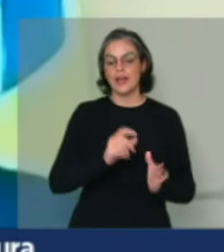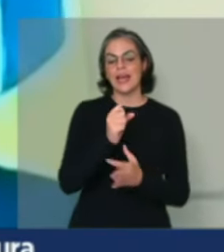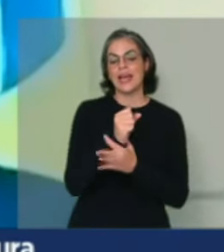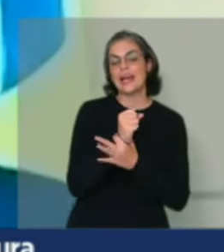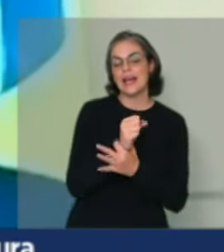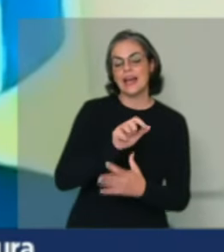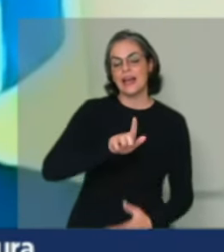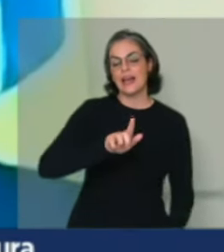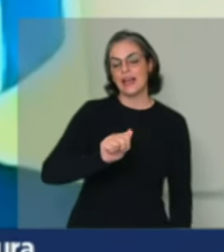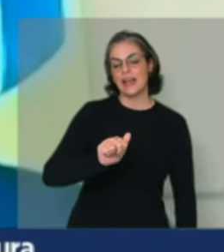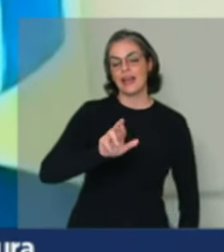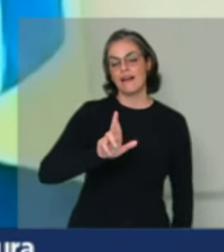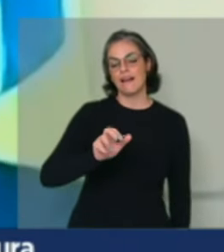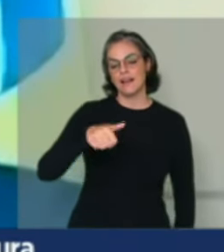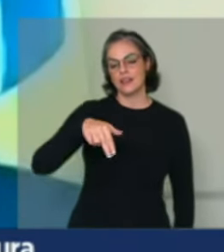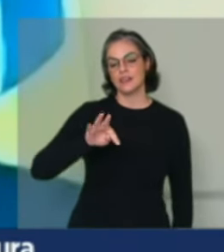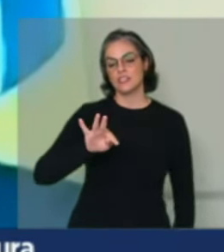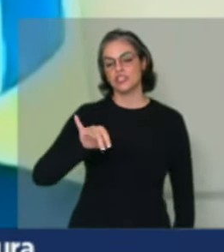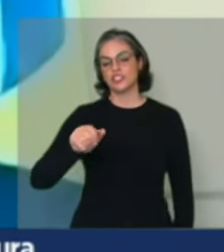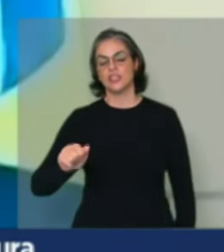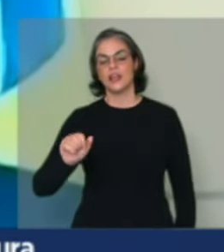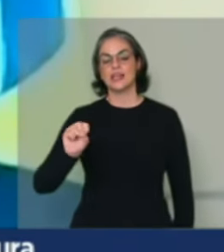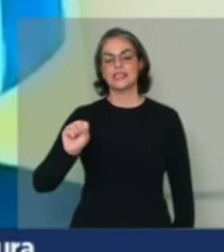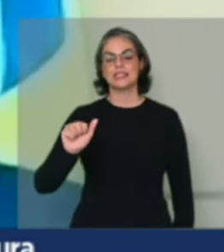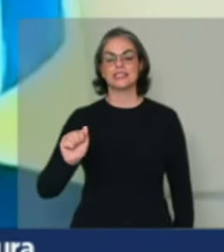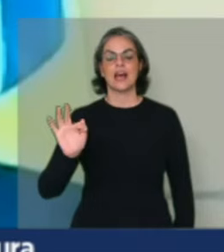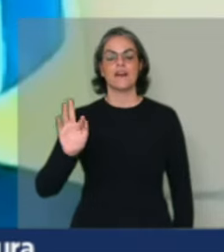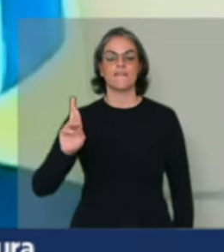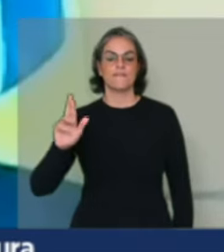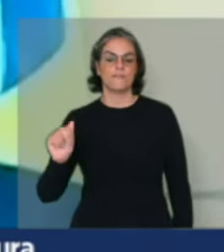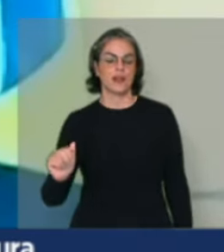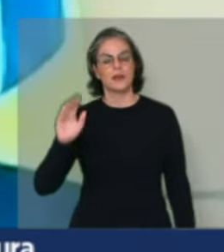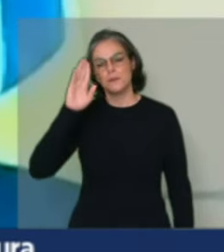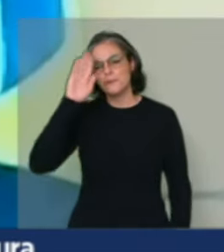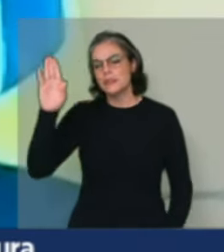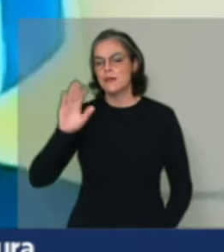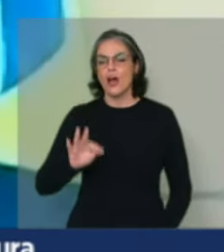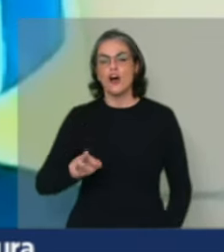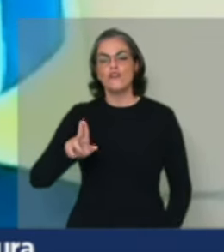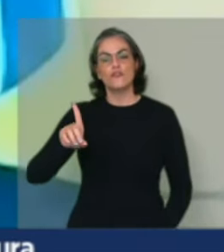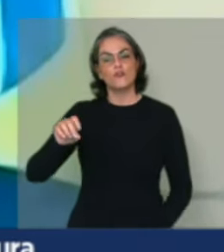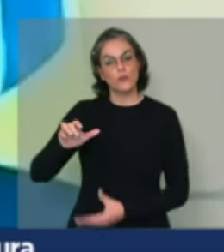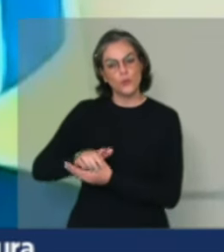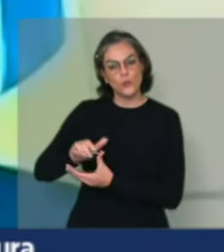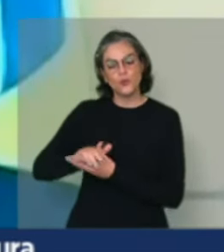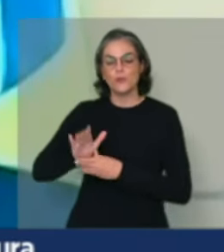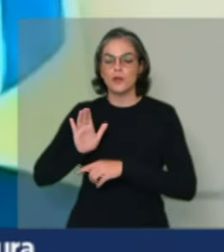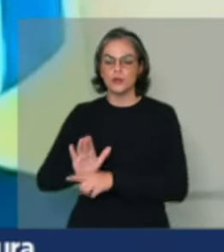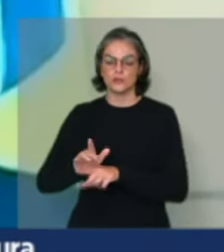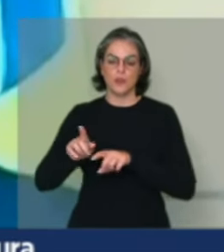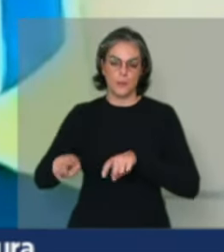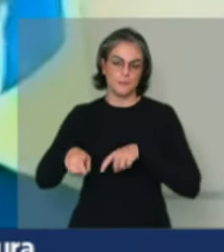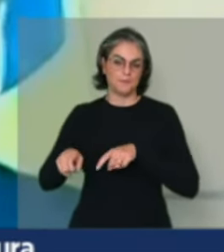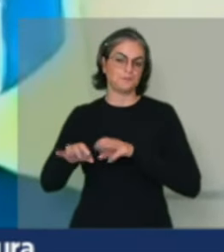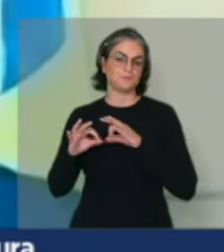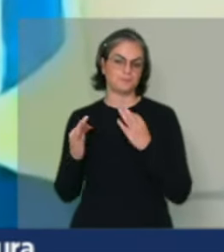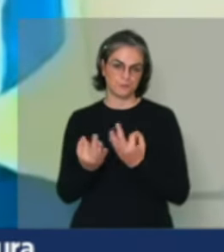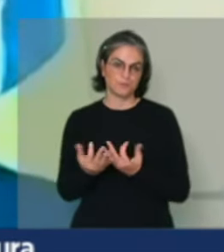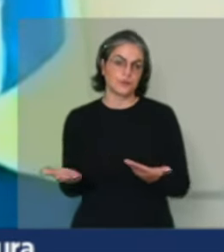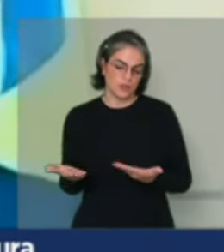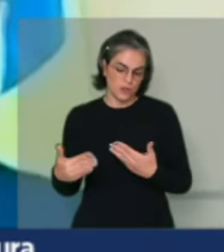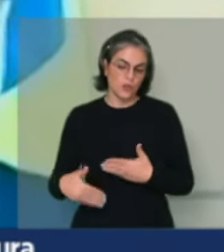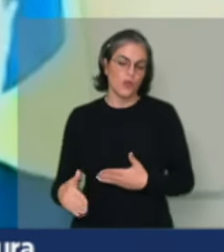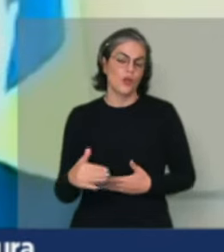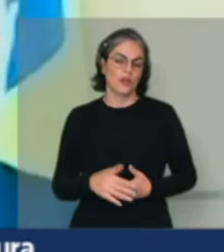Safra? É um grande fundo que nós temos no Brasil para fortalecer a agricultura familiar agora e jogando